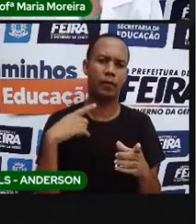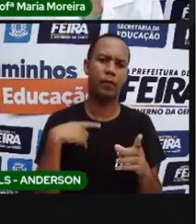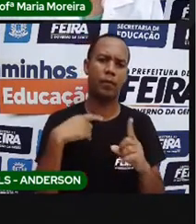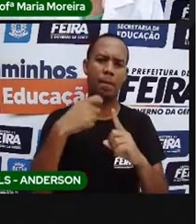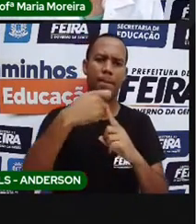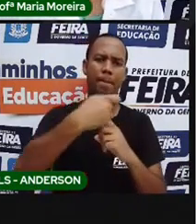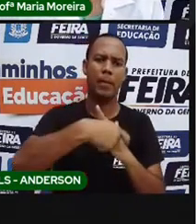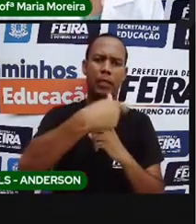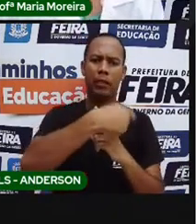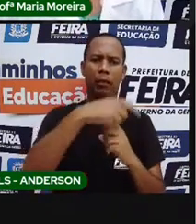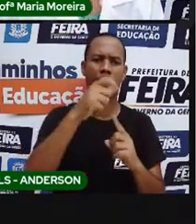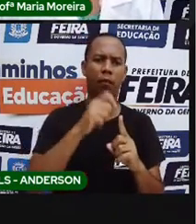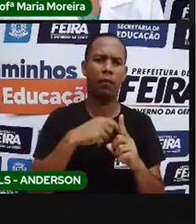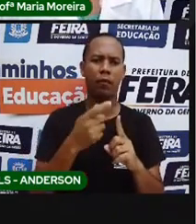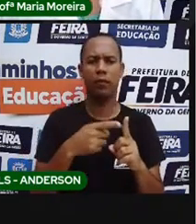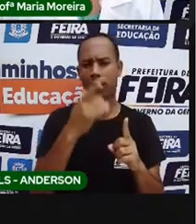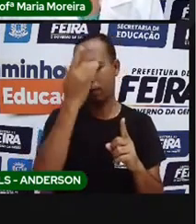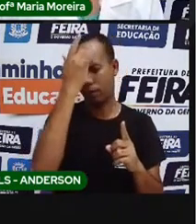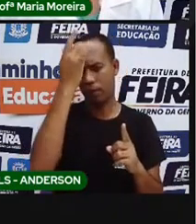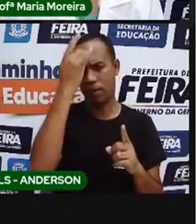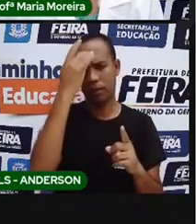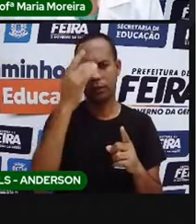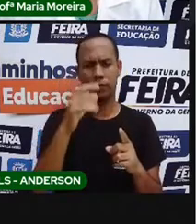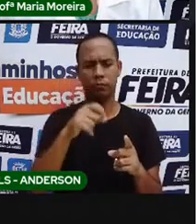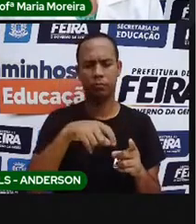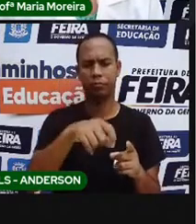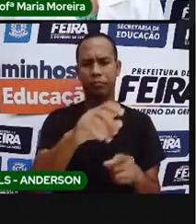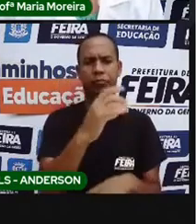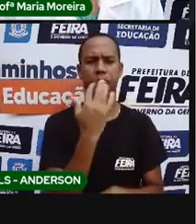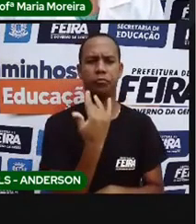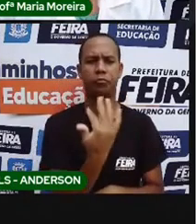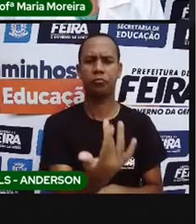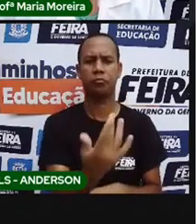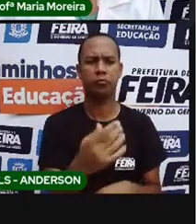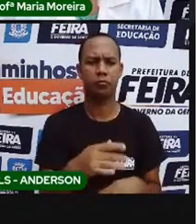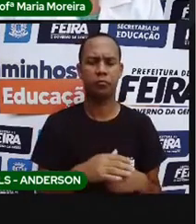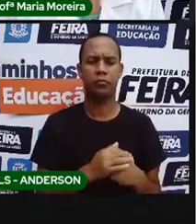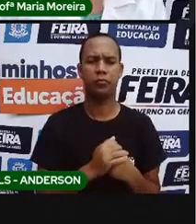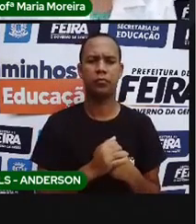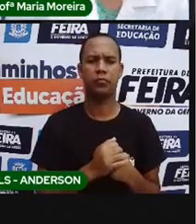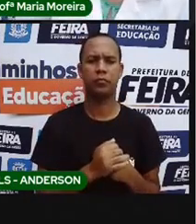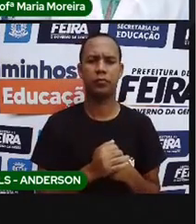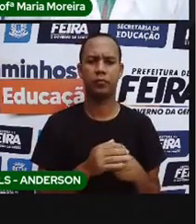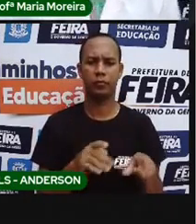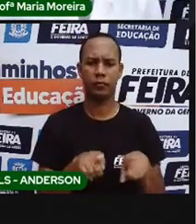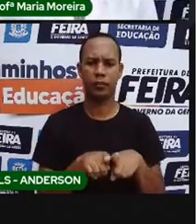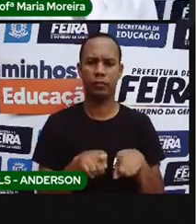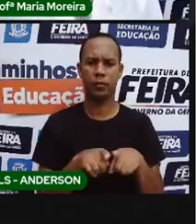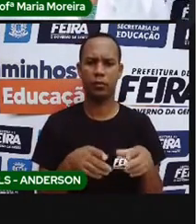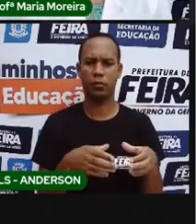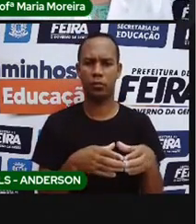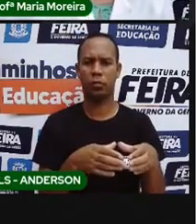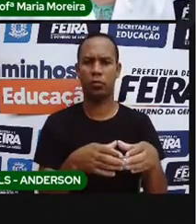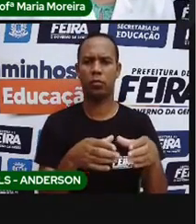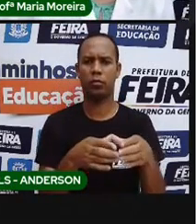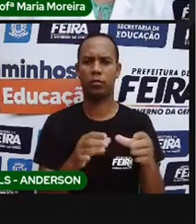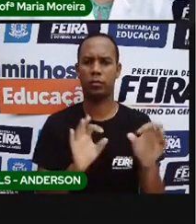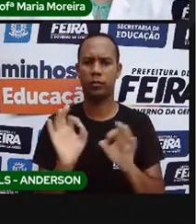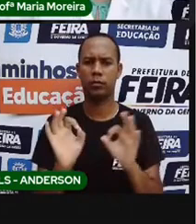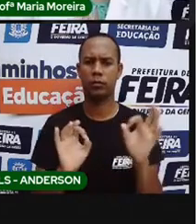também é um alimento de fácil cultivo e que os índios, os indígenas, desculpa, os indígenas, eles